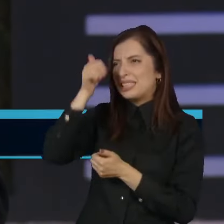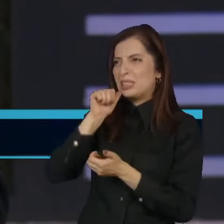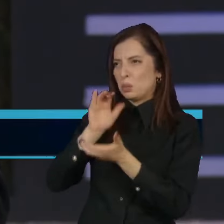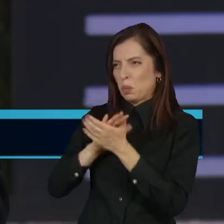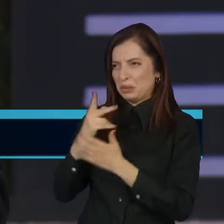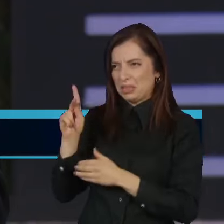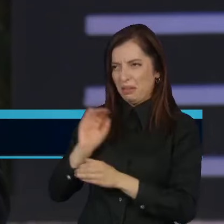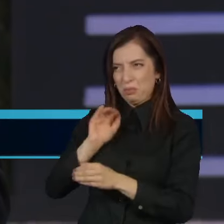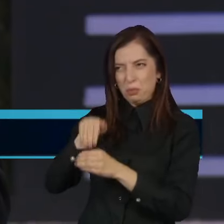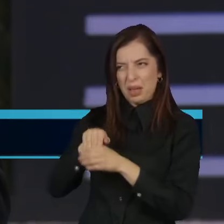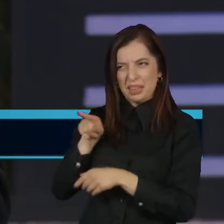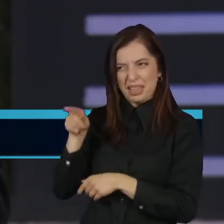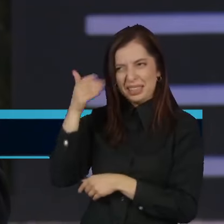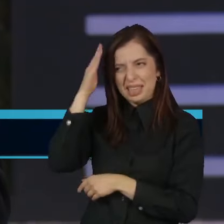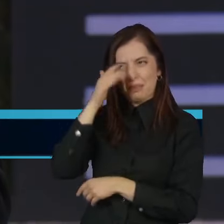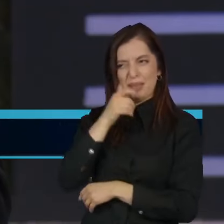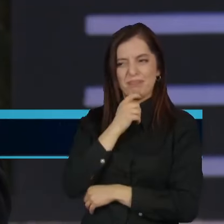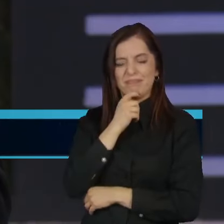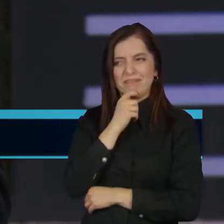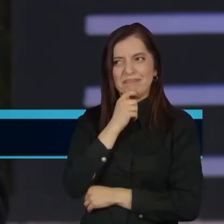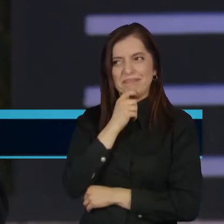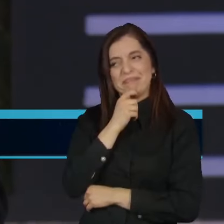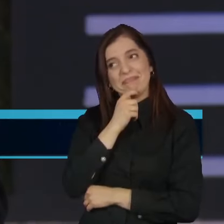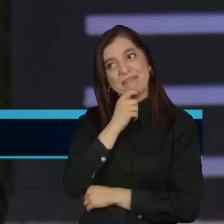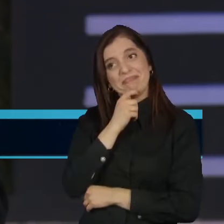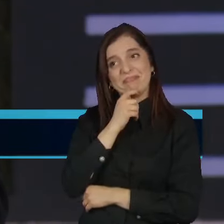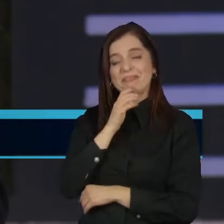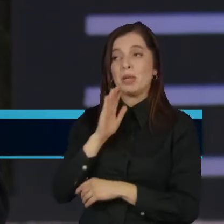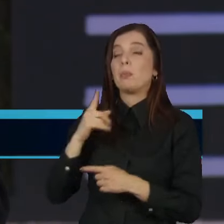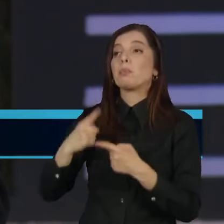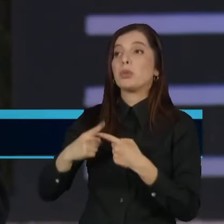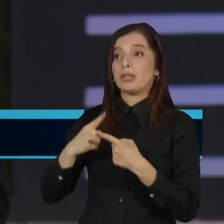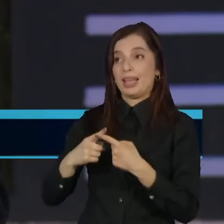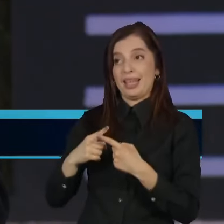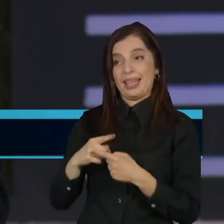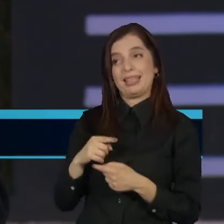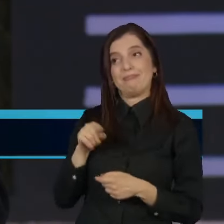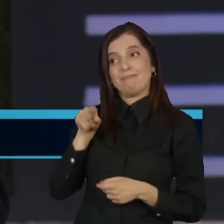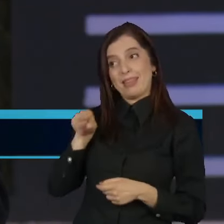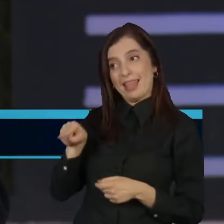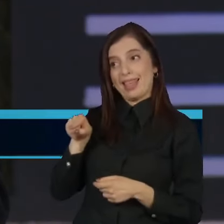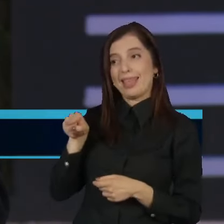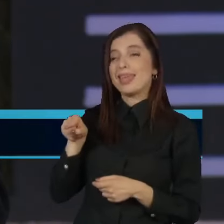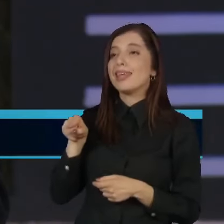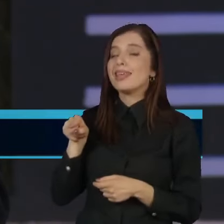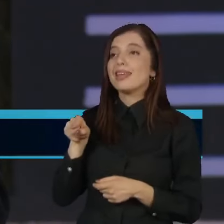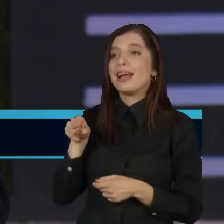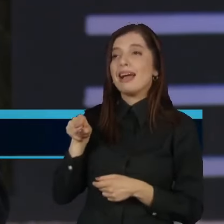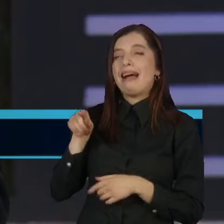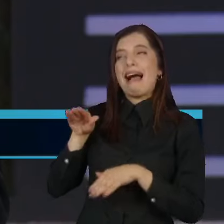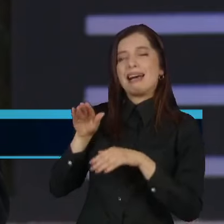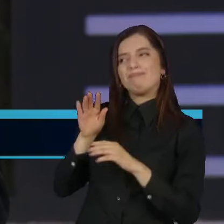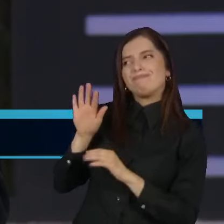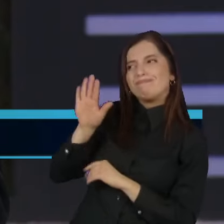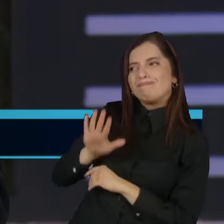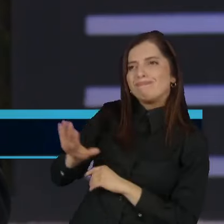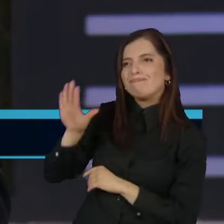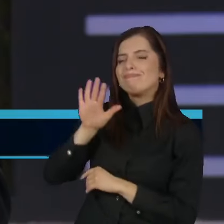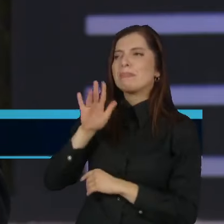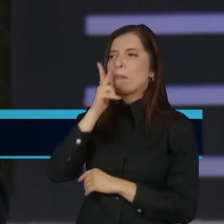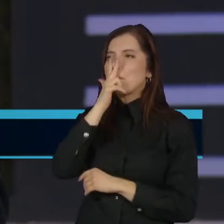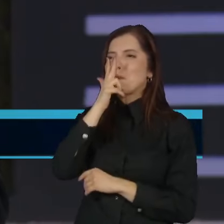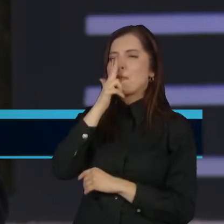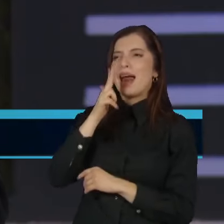as pessoas que têm uma verborragia muito grande, às vezes, têm uma conduta diametralmente oposta